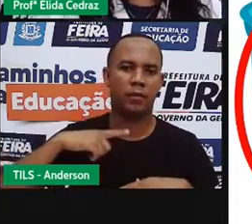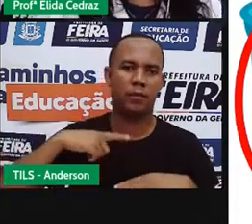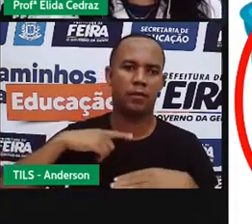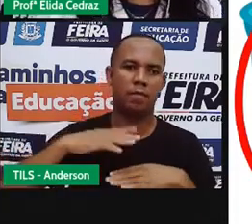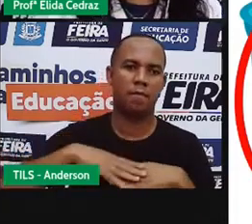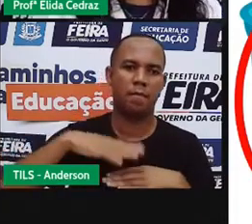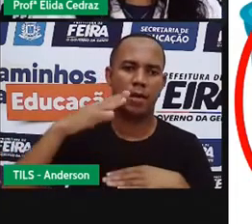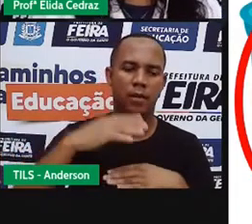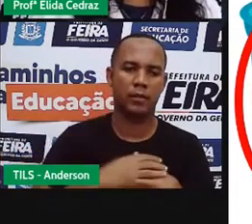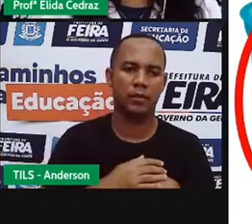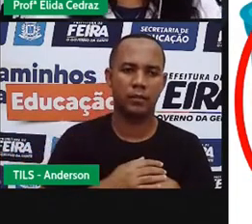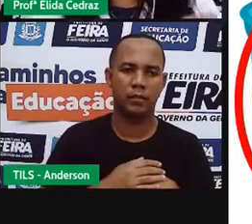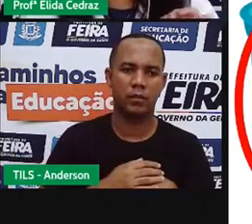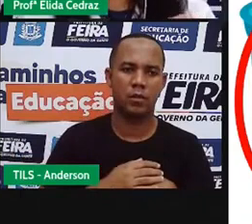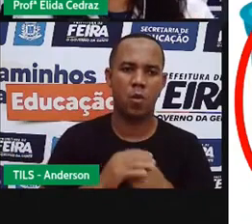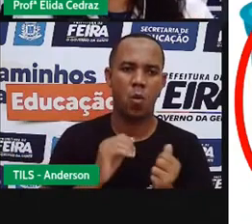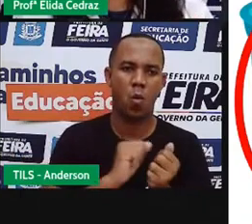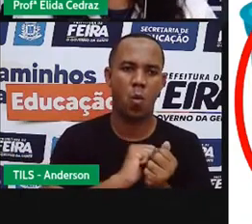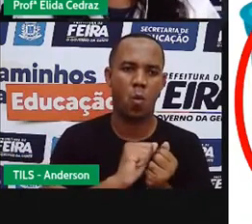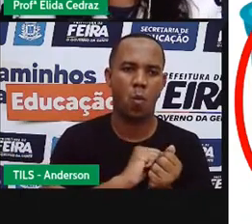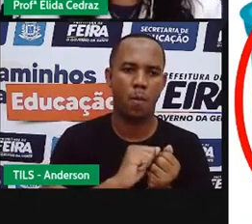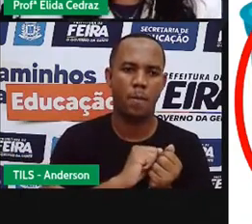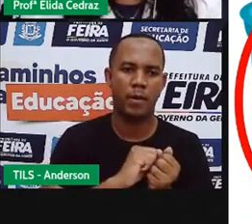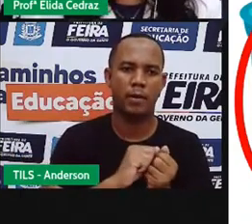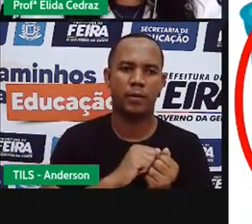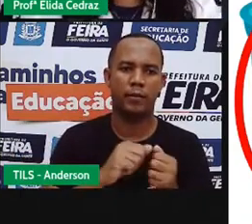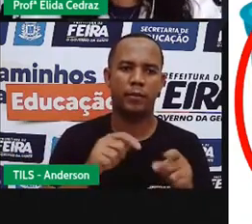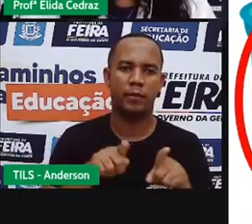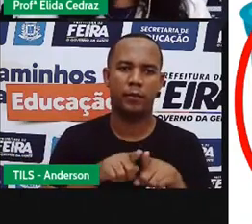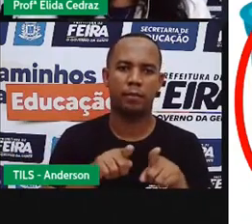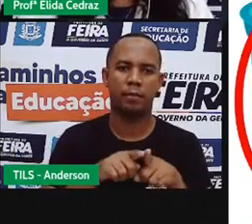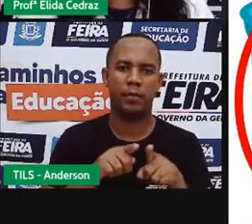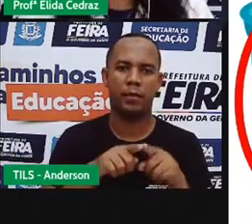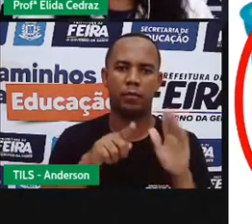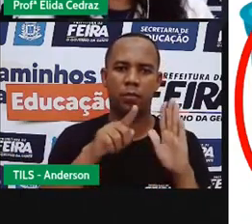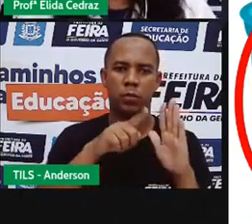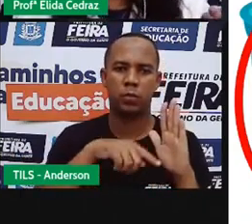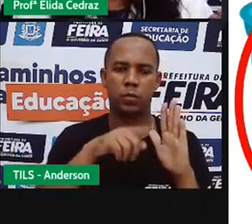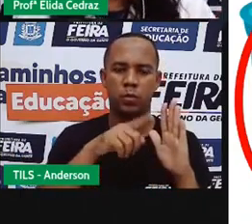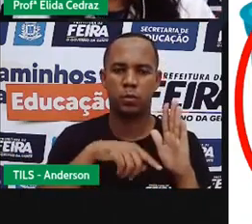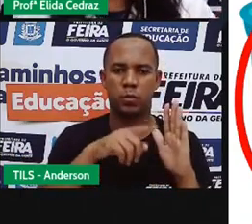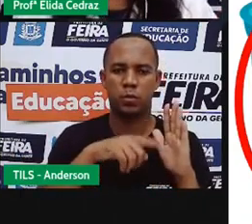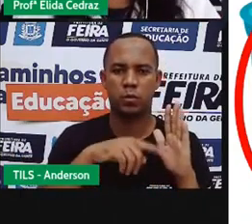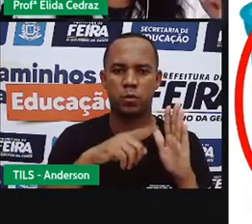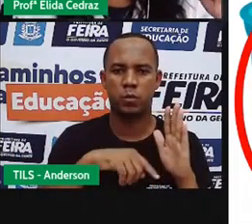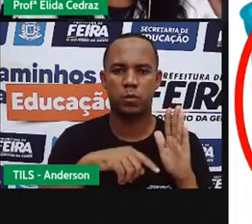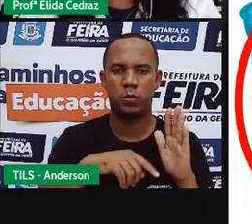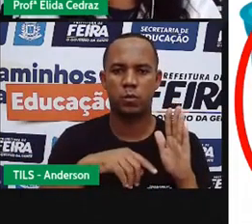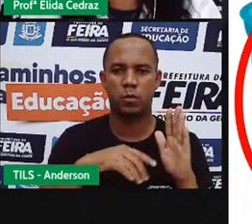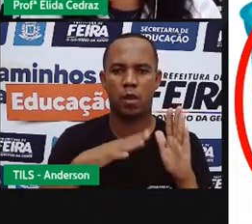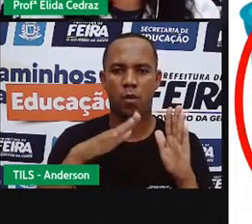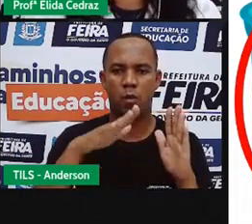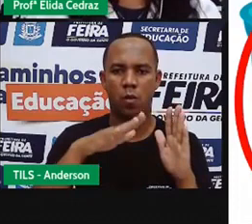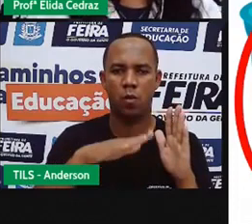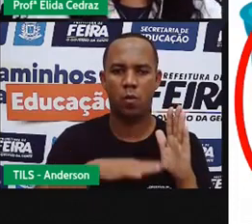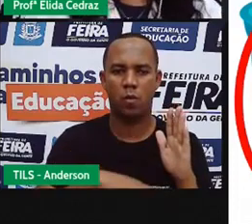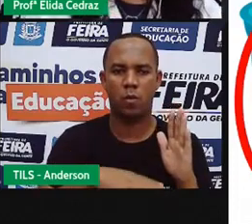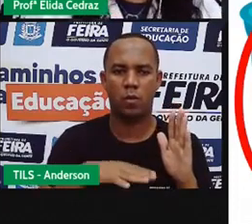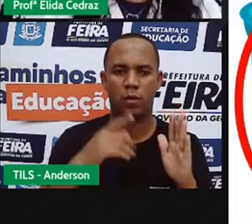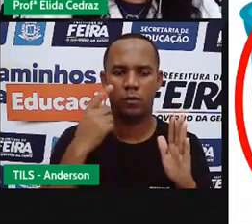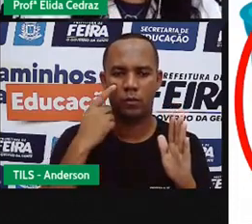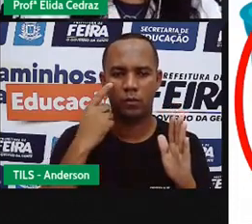tanquinho de lavar roupa e o tanquinho ainda vem com os níveis baixo, médio e alto.